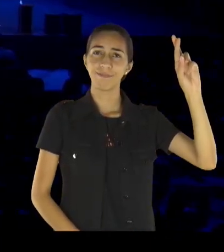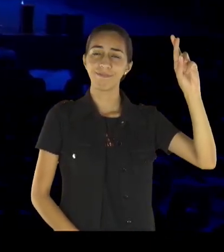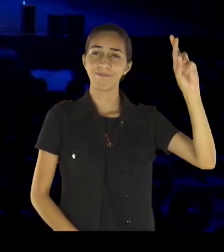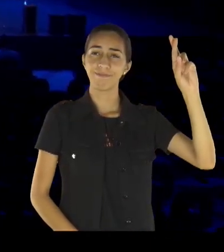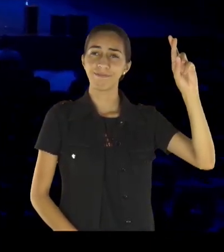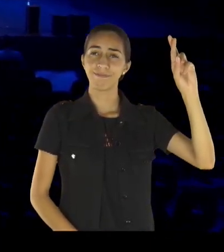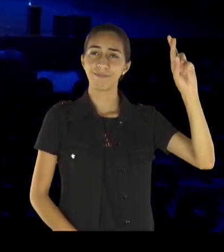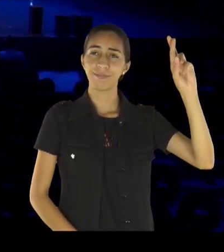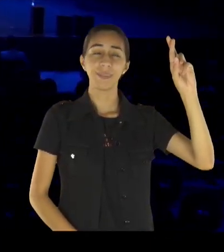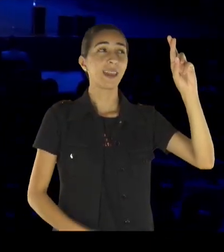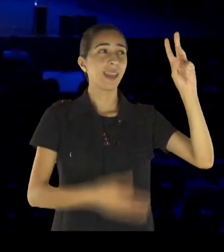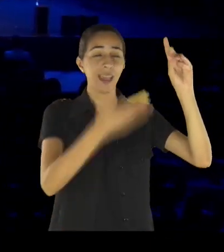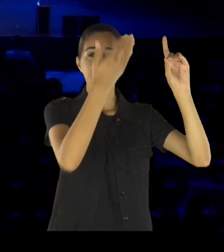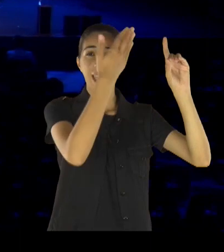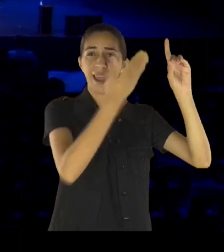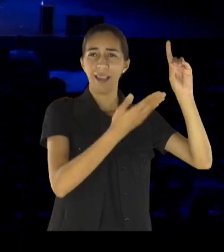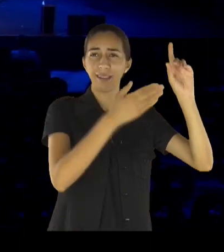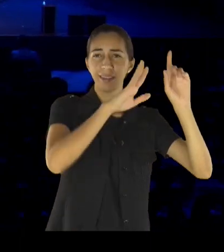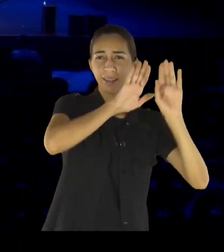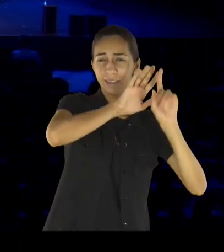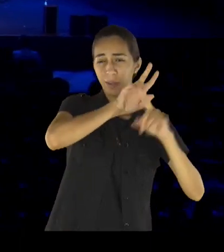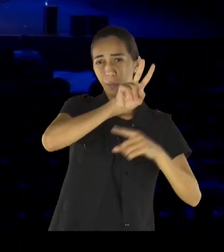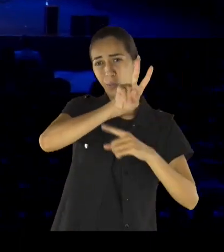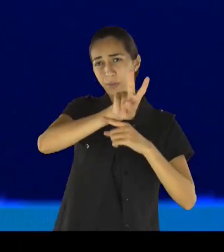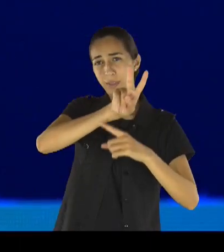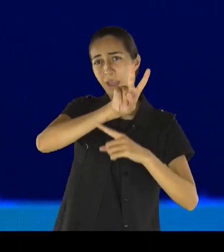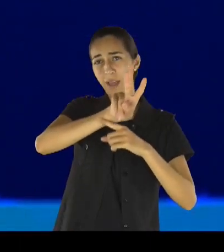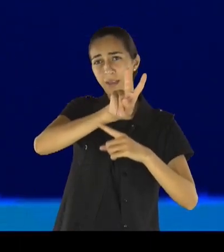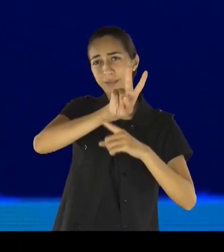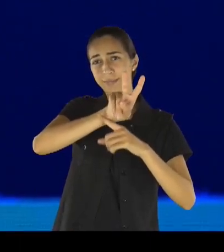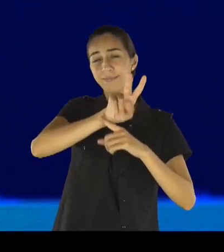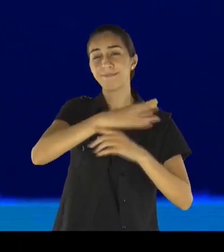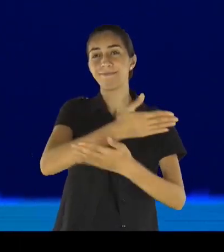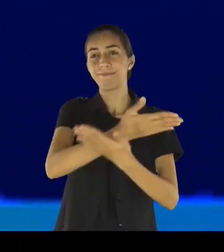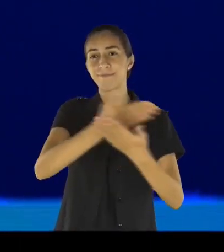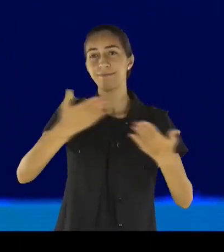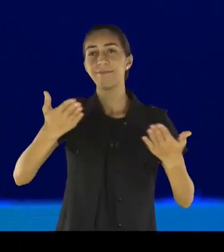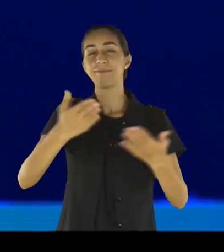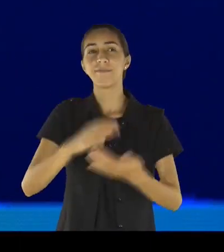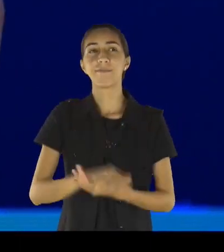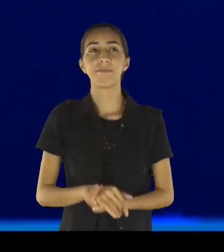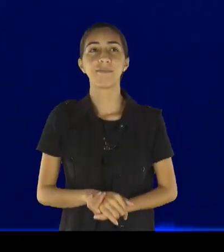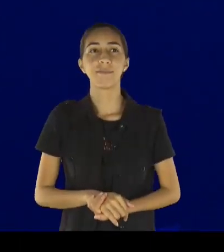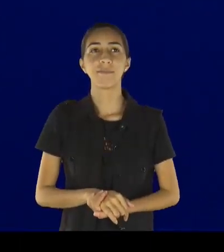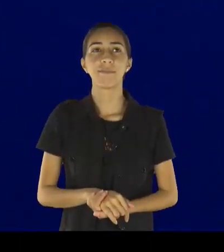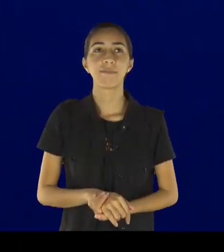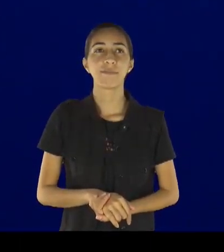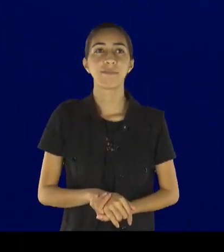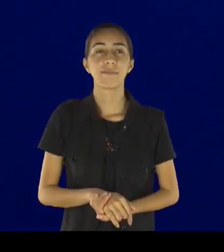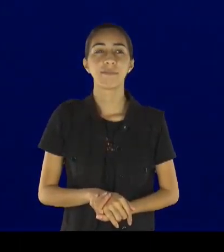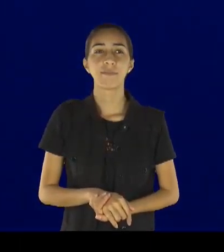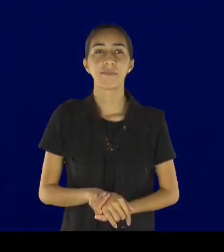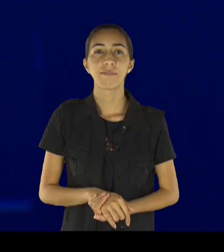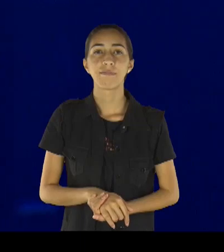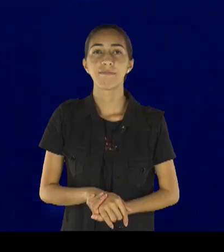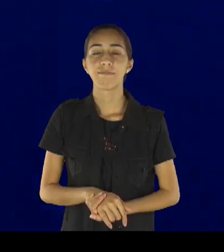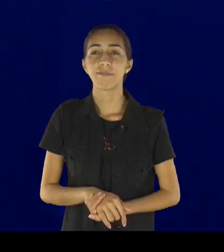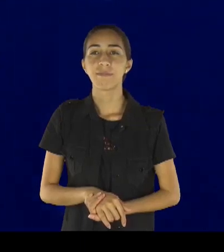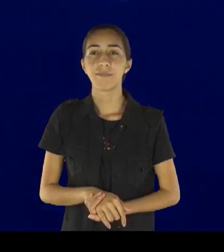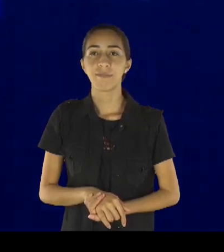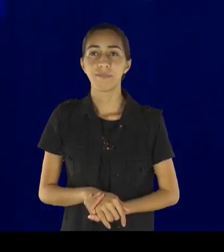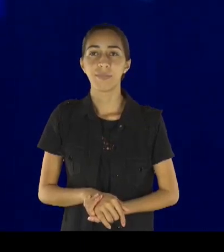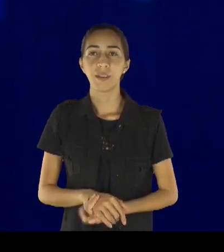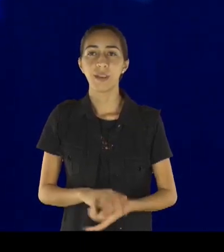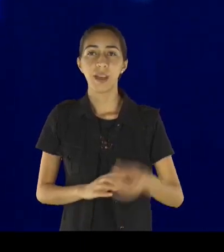cuidado de vós, Ele tem cuidado de você, e aquele que começou, a boa obra, Ele vai